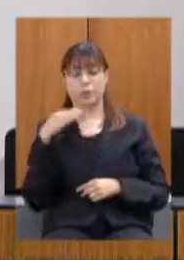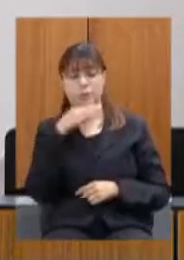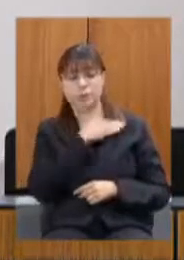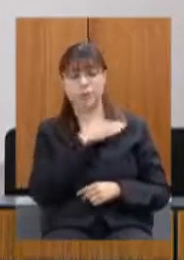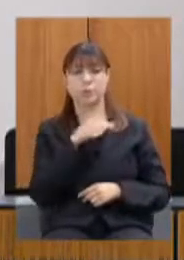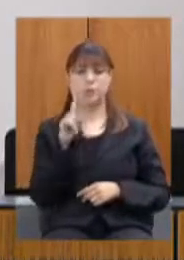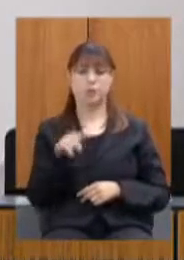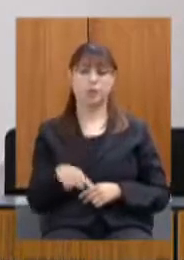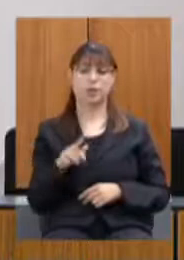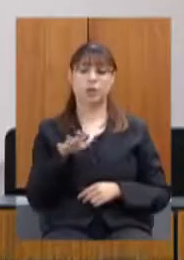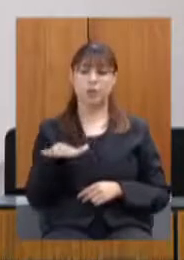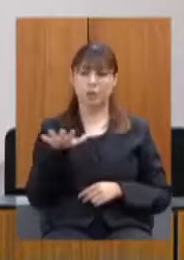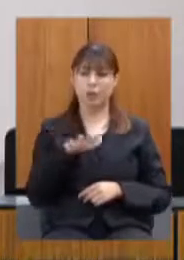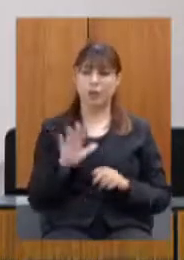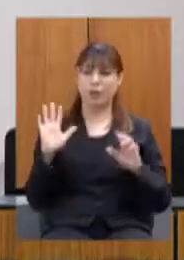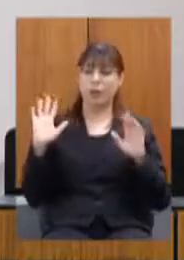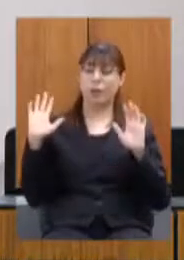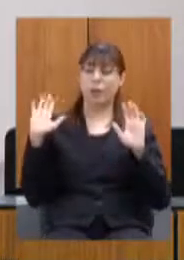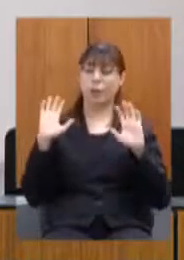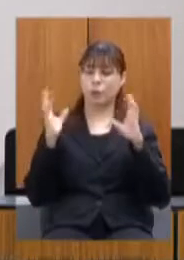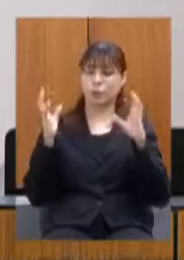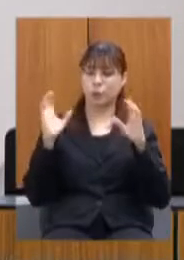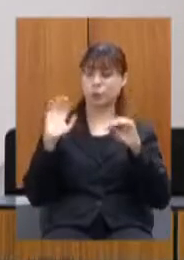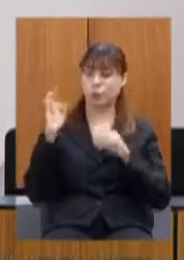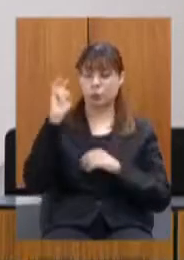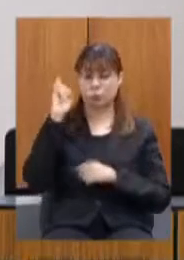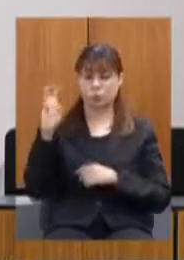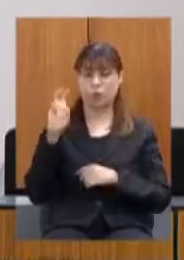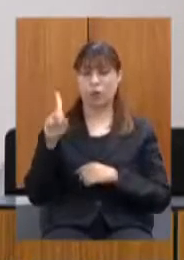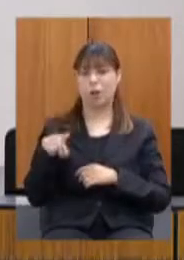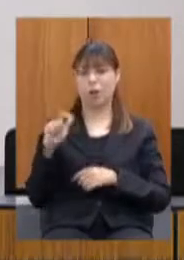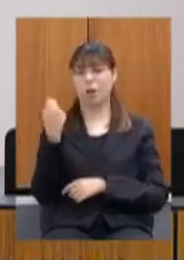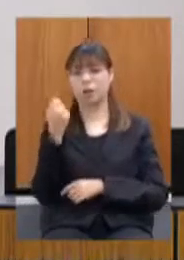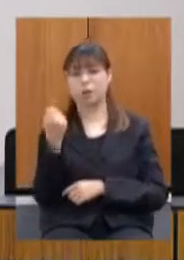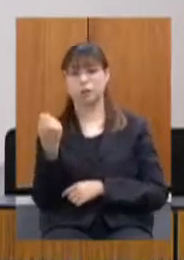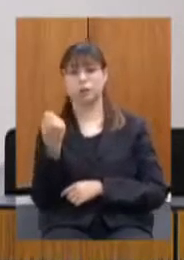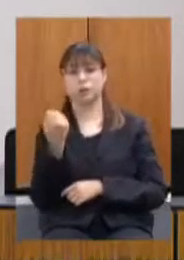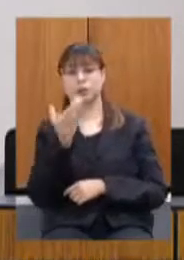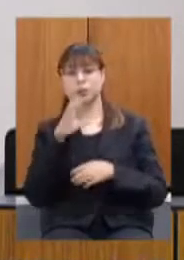cultural como os artistas os músicos tem sofrido em relação a isso